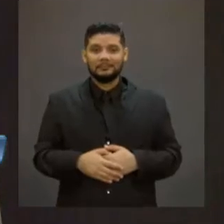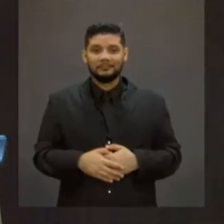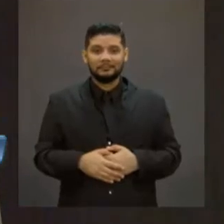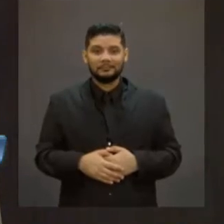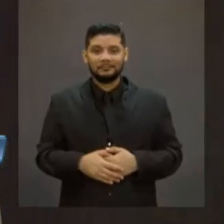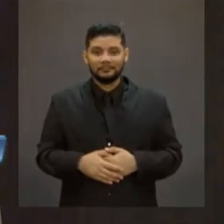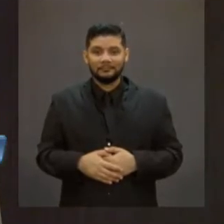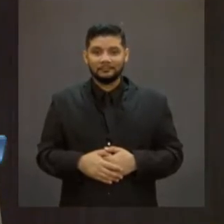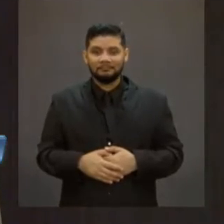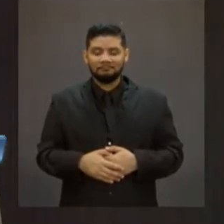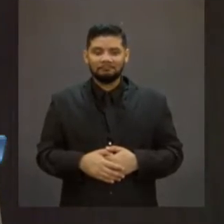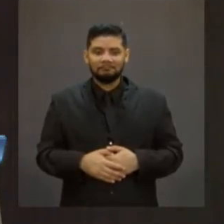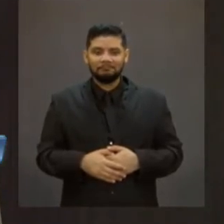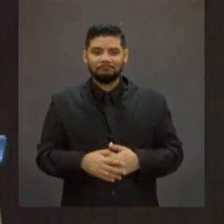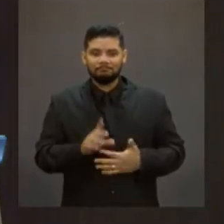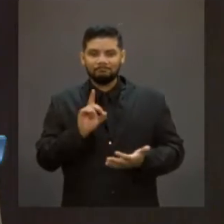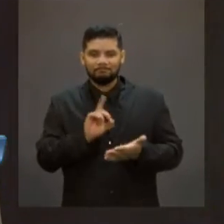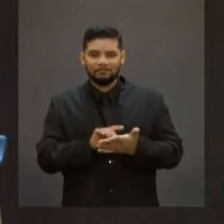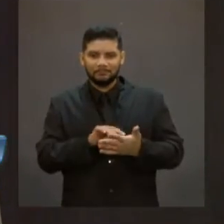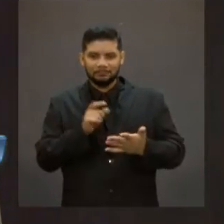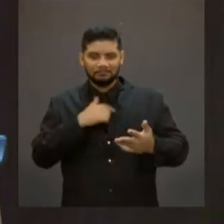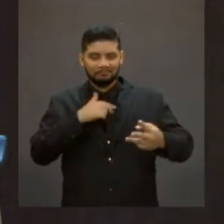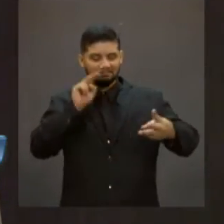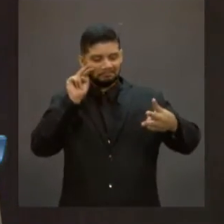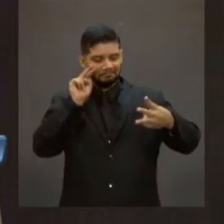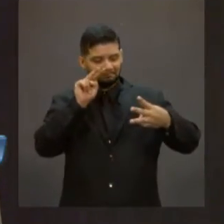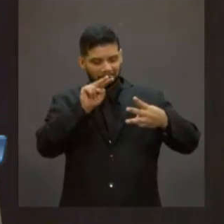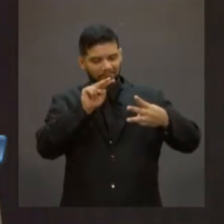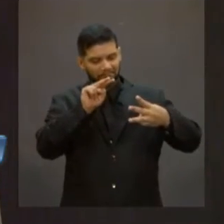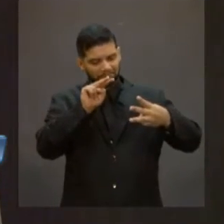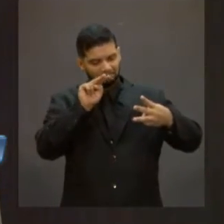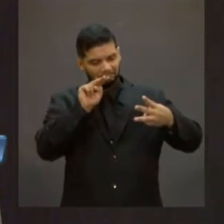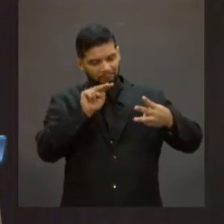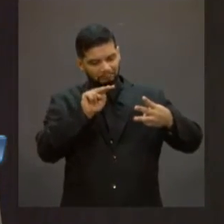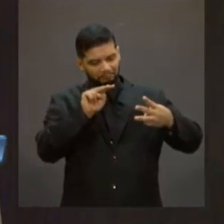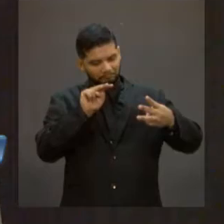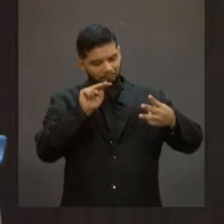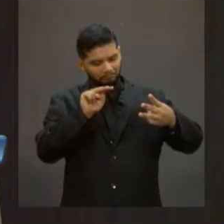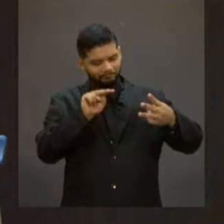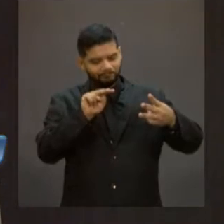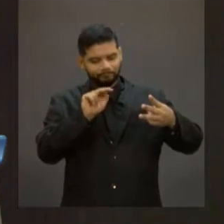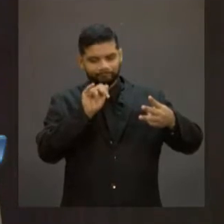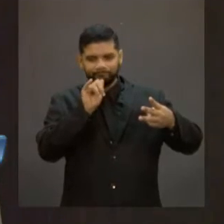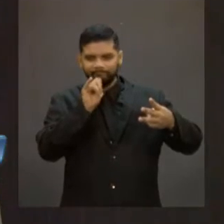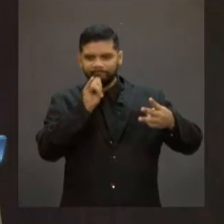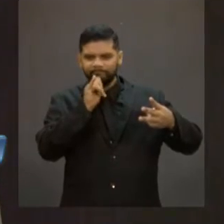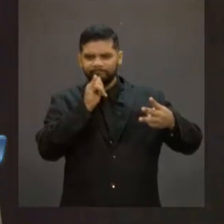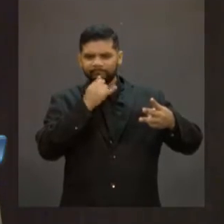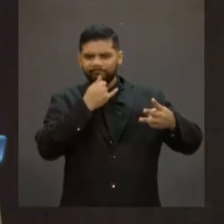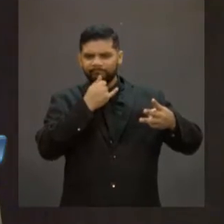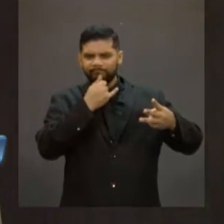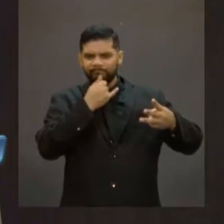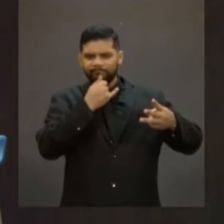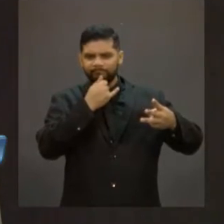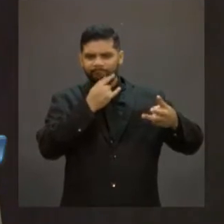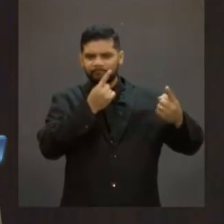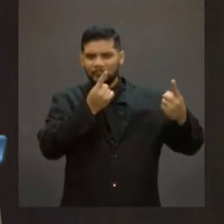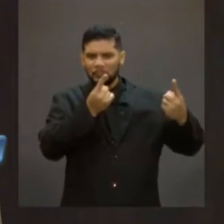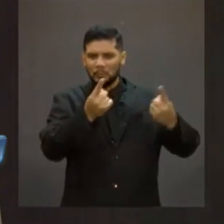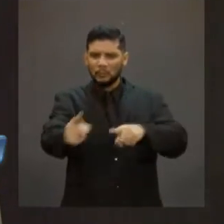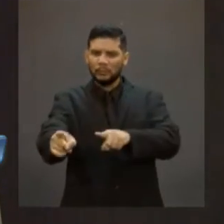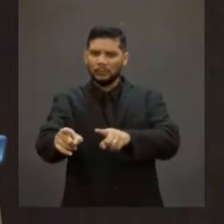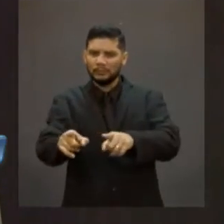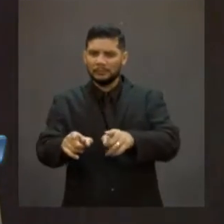É triste, é lamentável. Tamanho ataque aos mais pobres. E